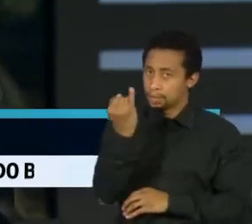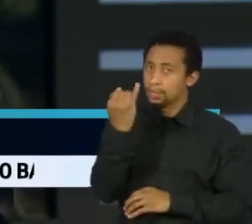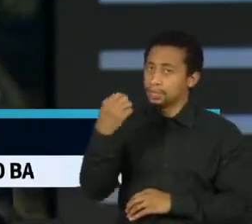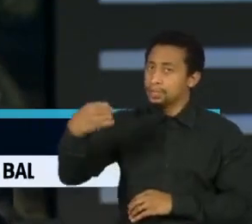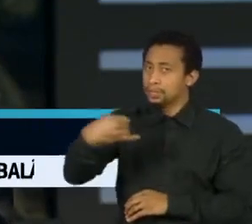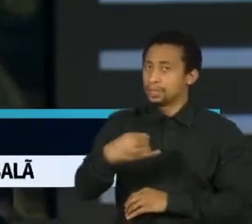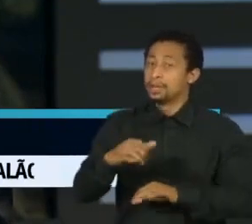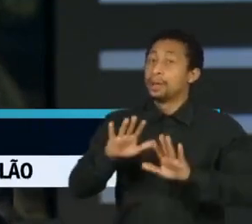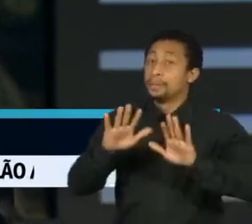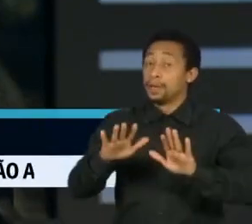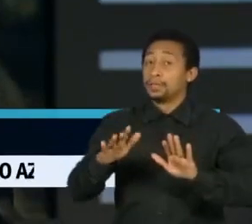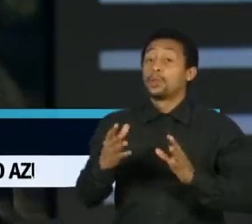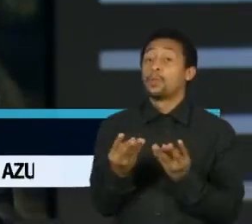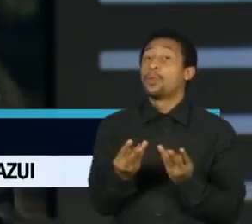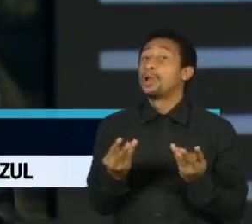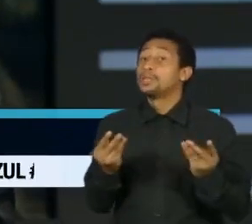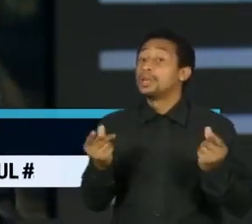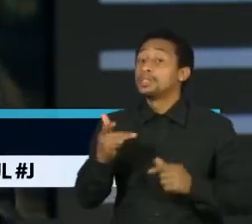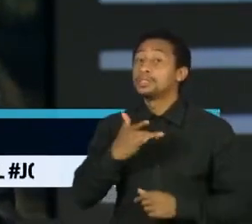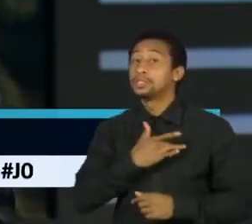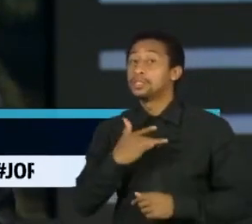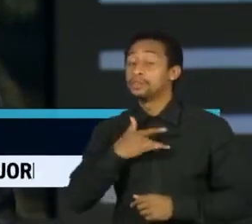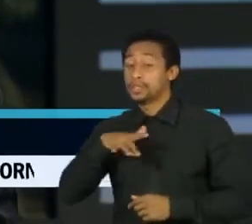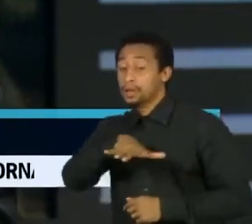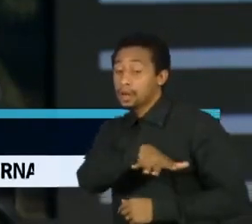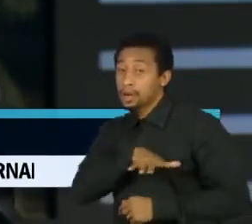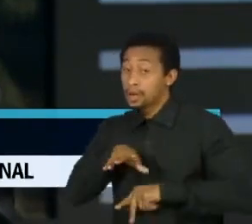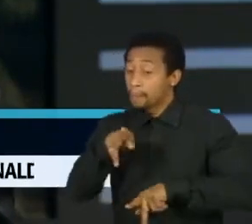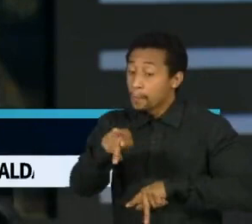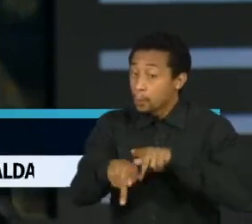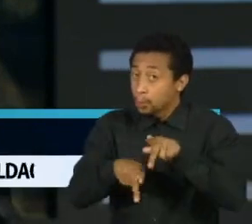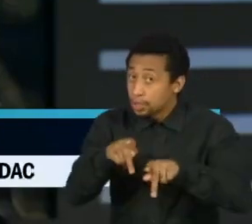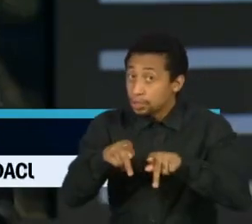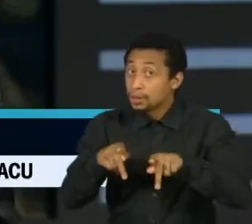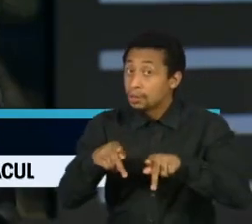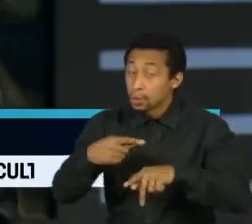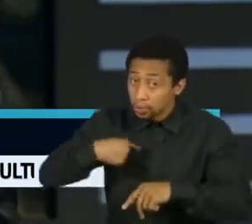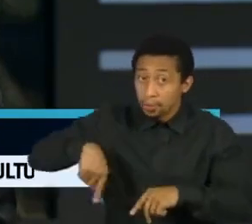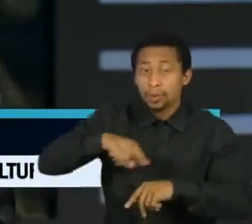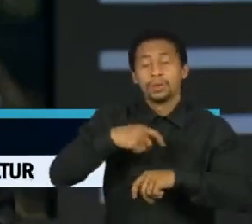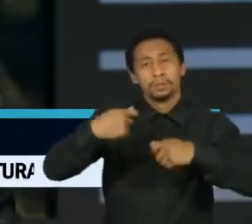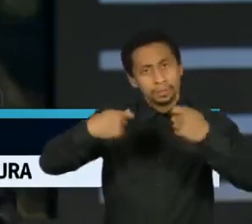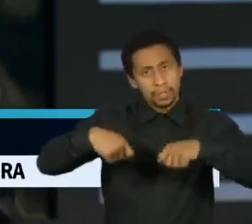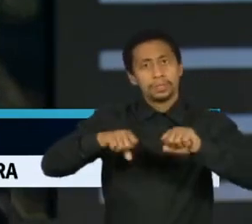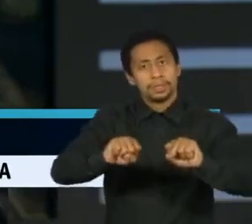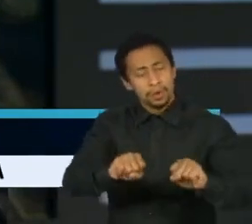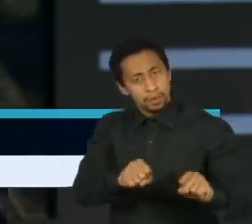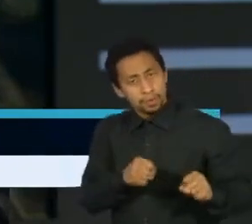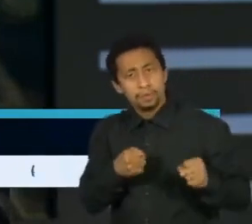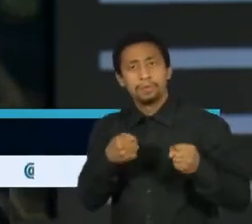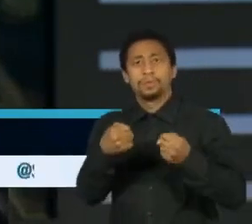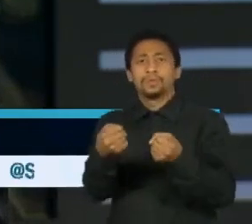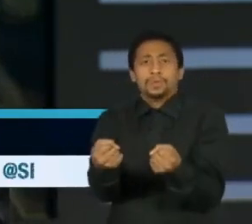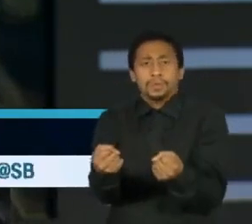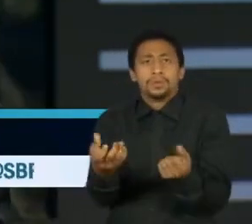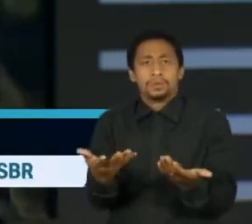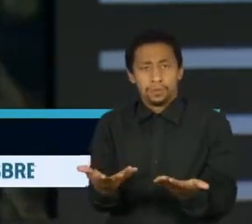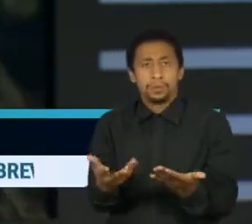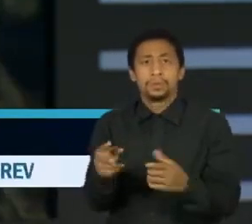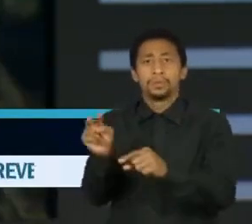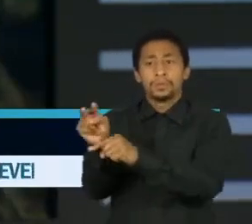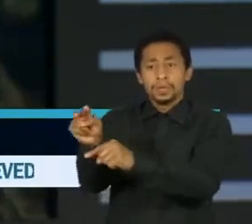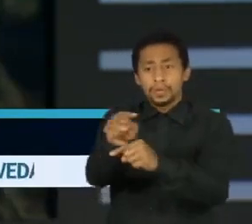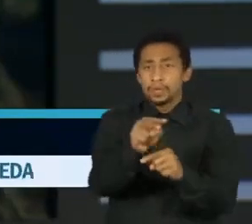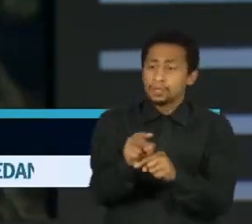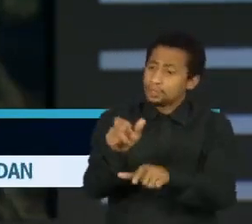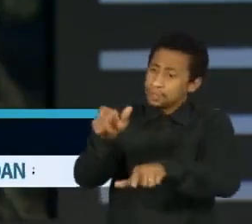questão da qualidade de vida coletiva, da saúde pública, nós precisamos fazer um esforço para garantir não apenas a nossa vida,